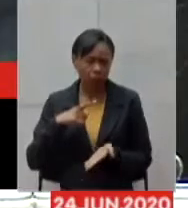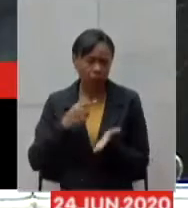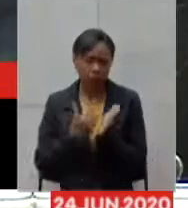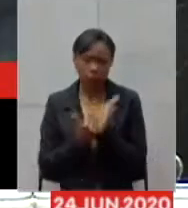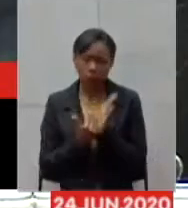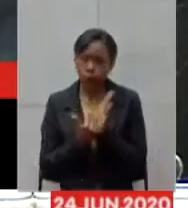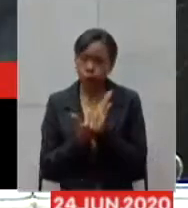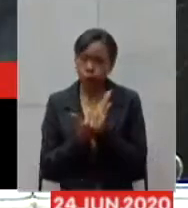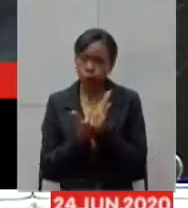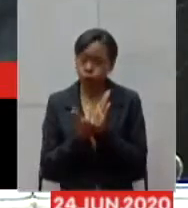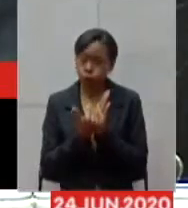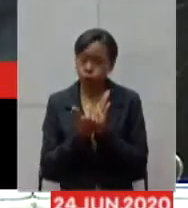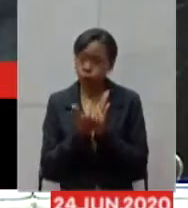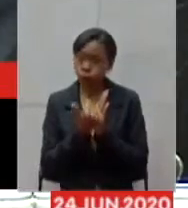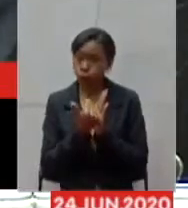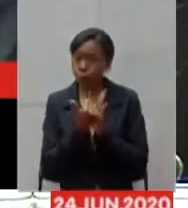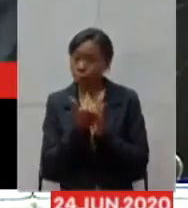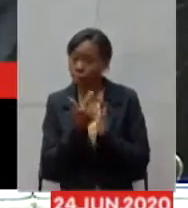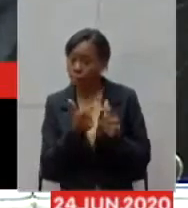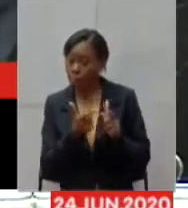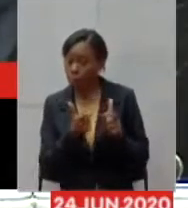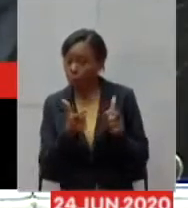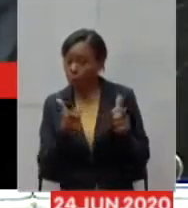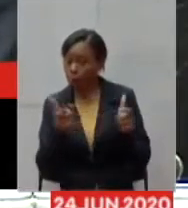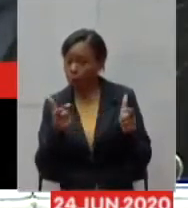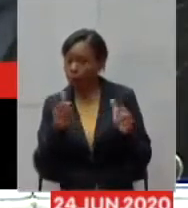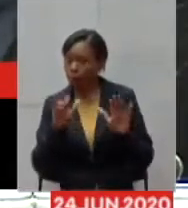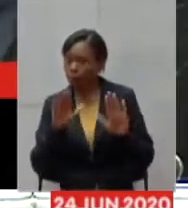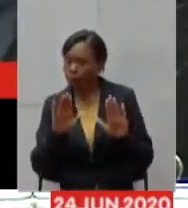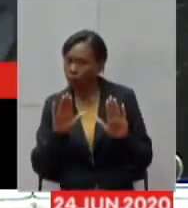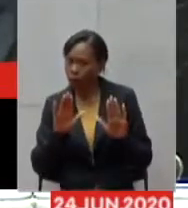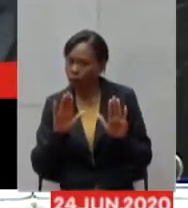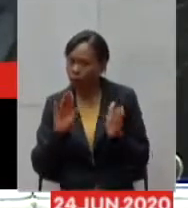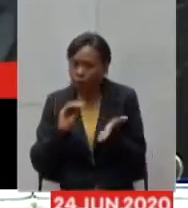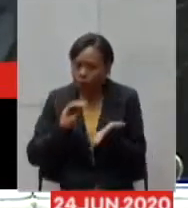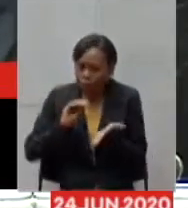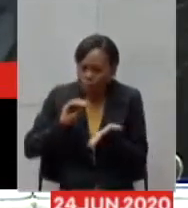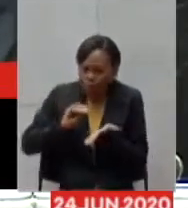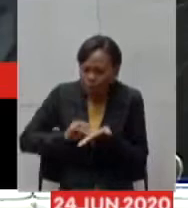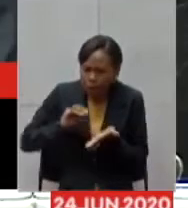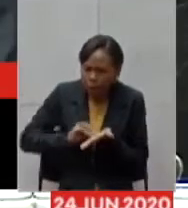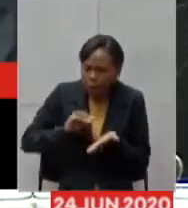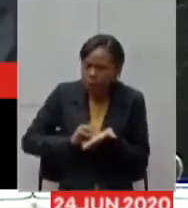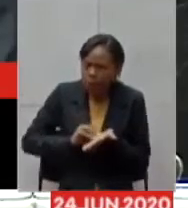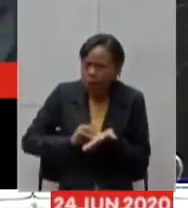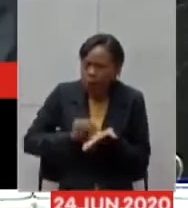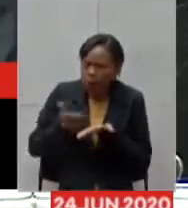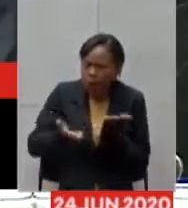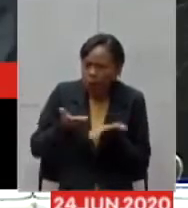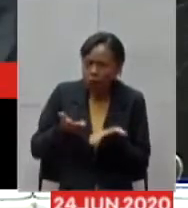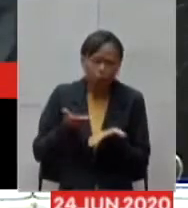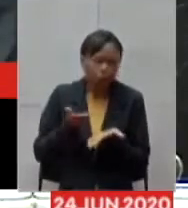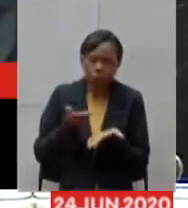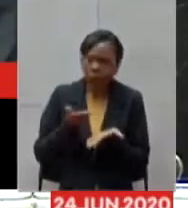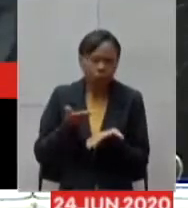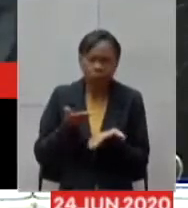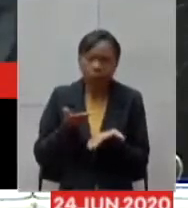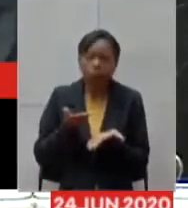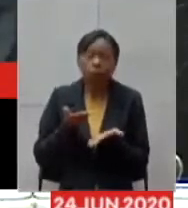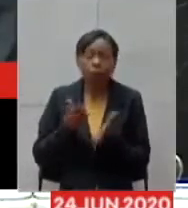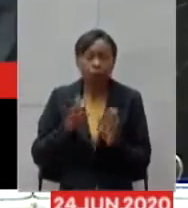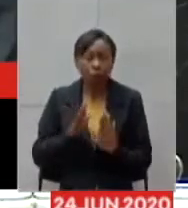desassistência até esse momento o que nós fazemos com os nossos dados nós temos um percentual de ocupação